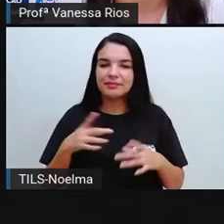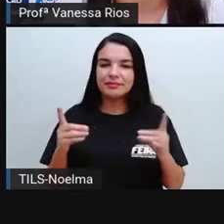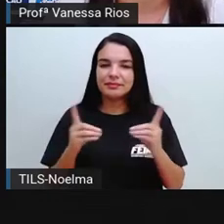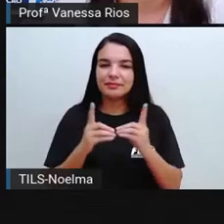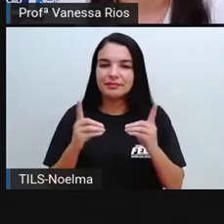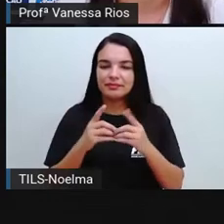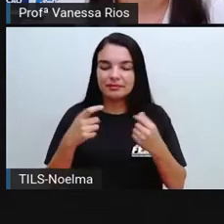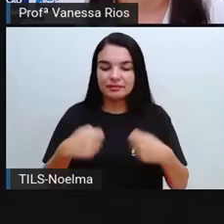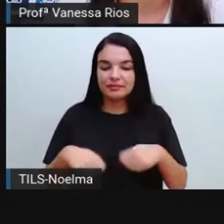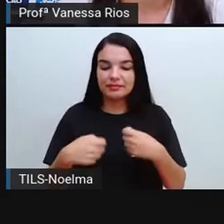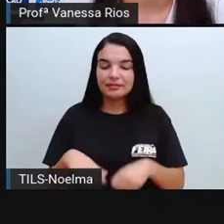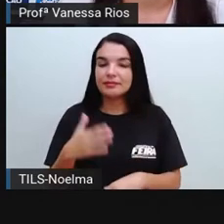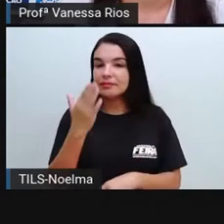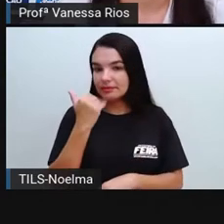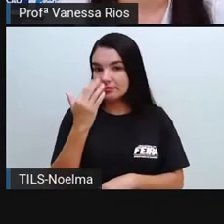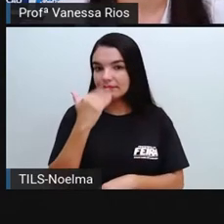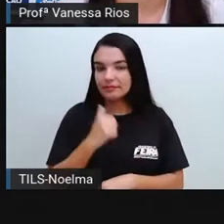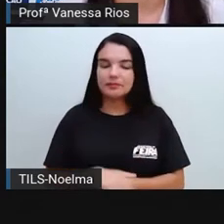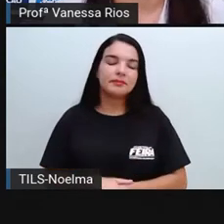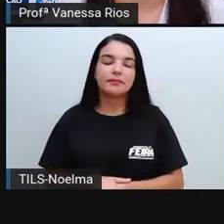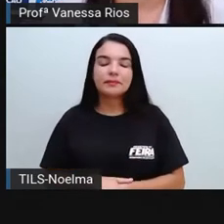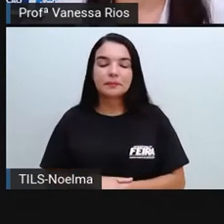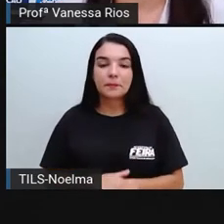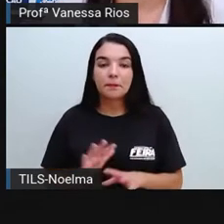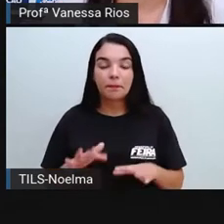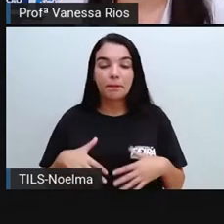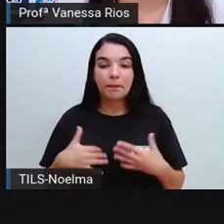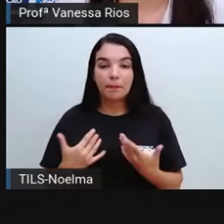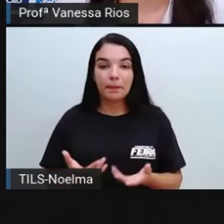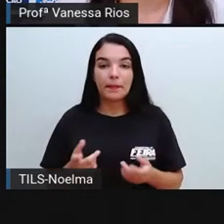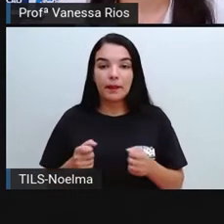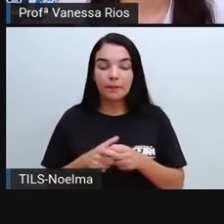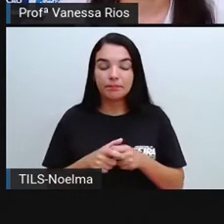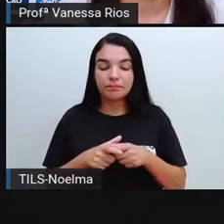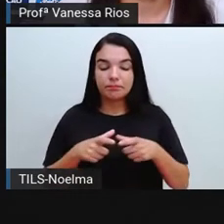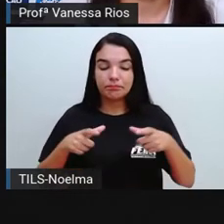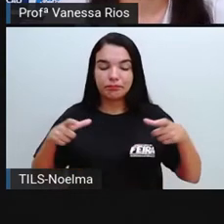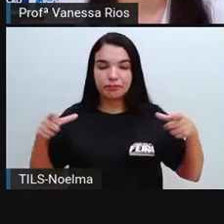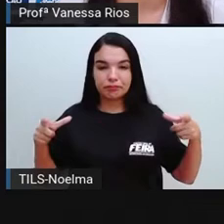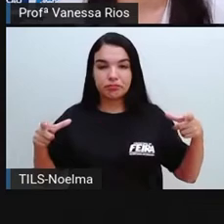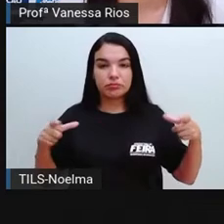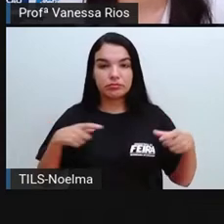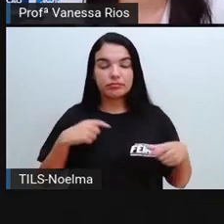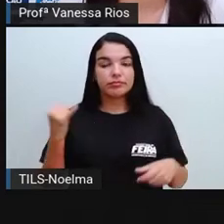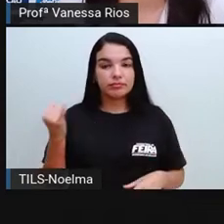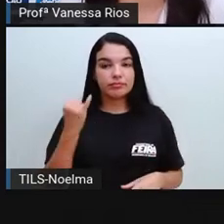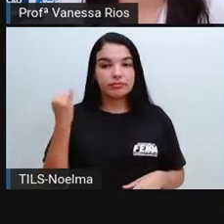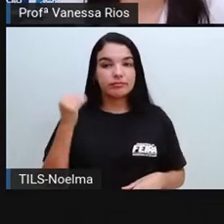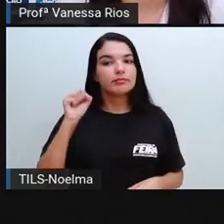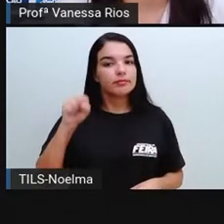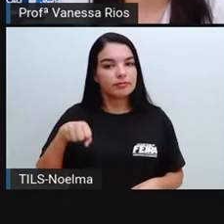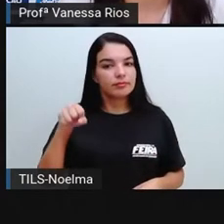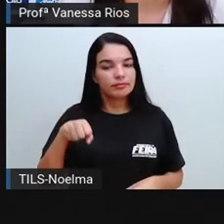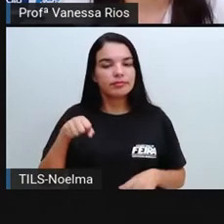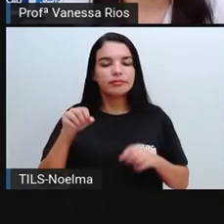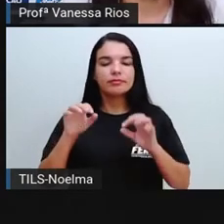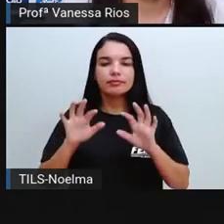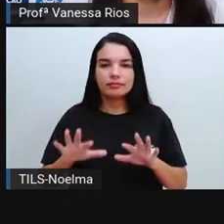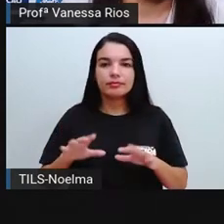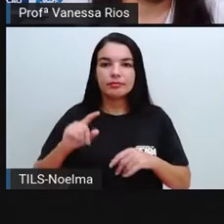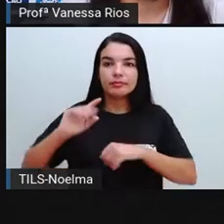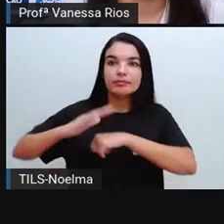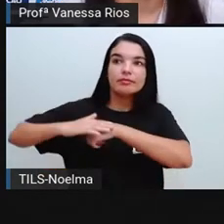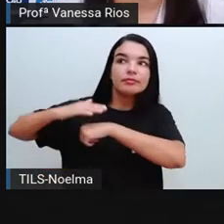necessidades de alimentos. Então, assim, as grandes produções têm importância, estão aí nos rankings, né?